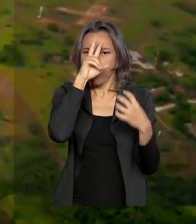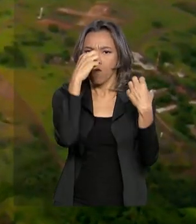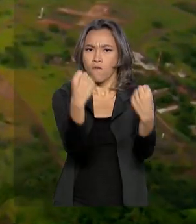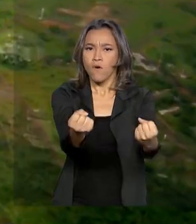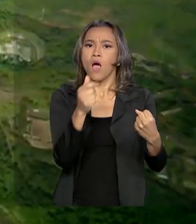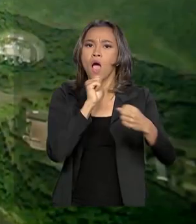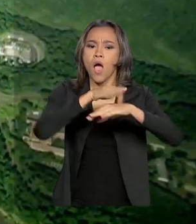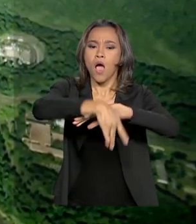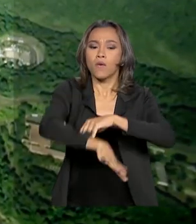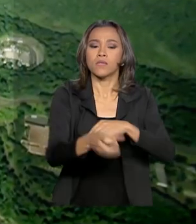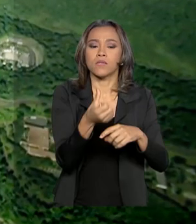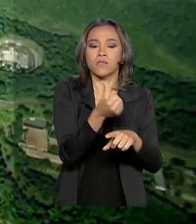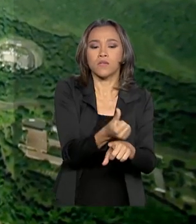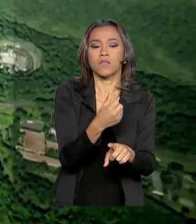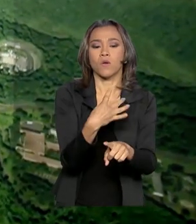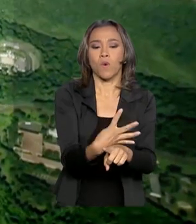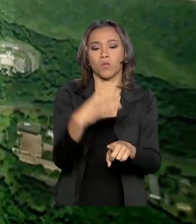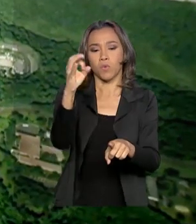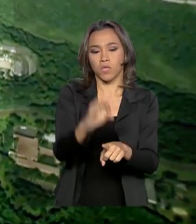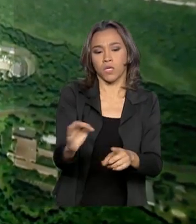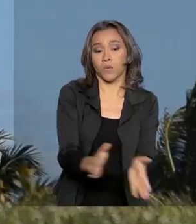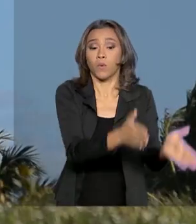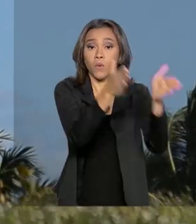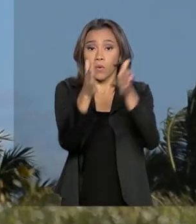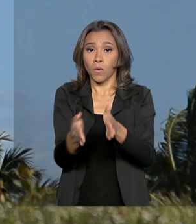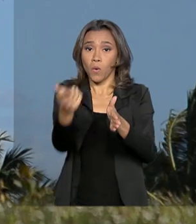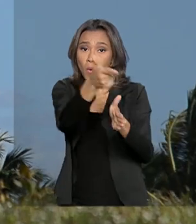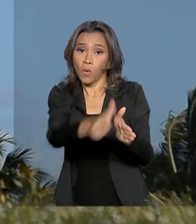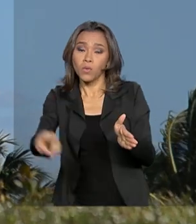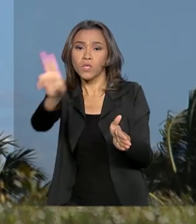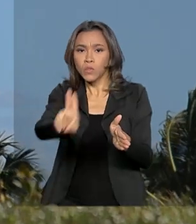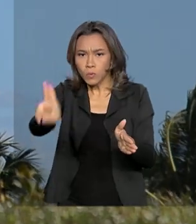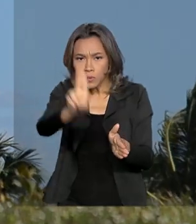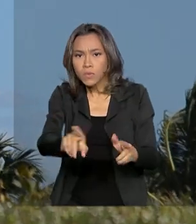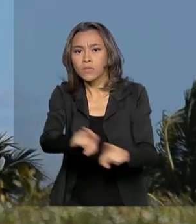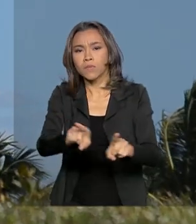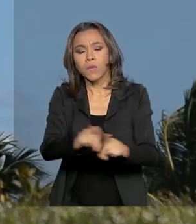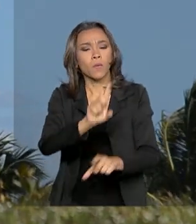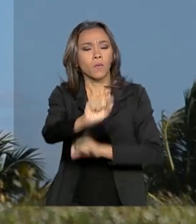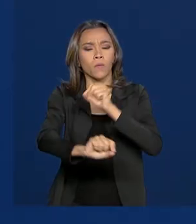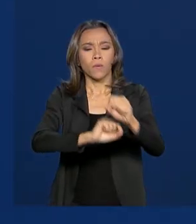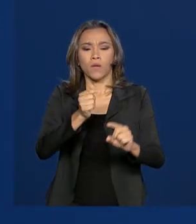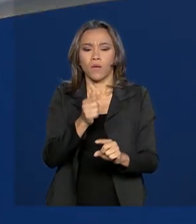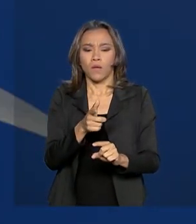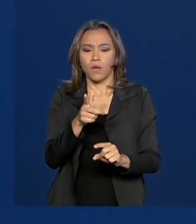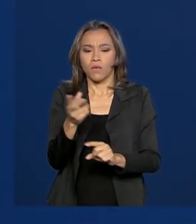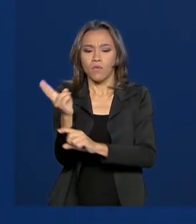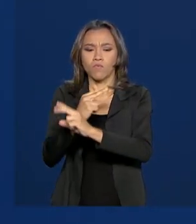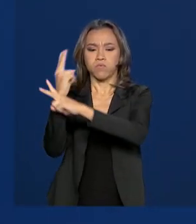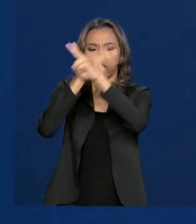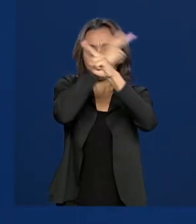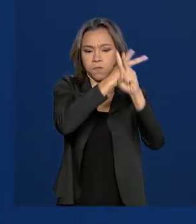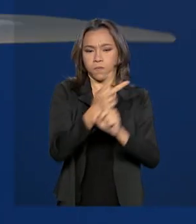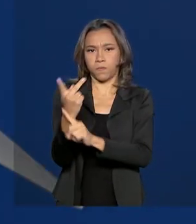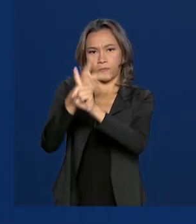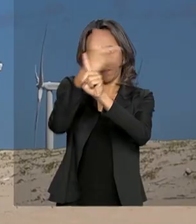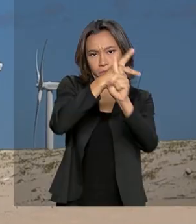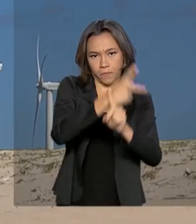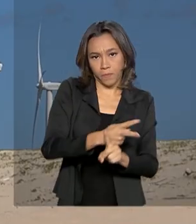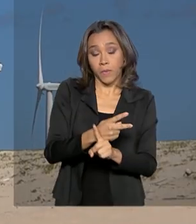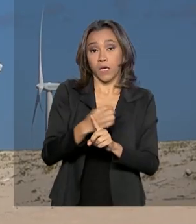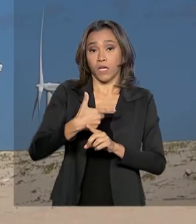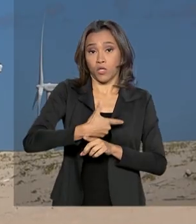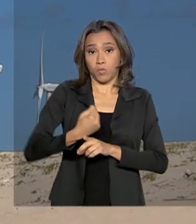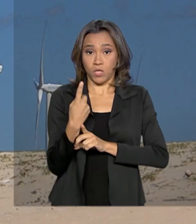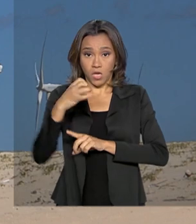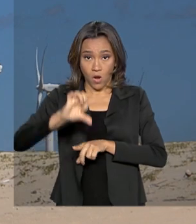64% da energia. Outro destaque na matriz energética foi a ampliação da geração eólica. O incremento em 2019